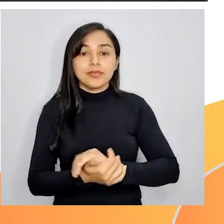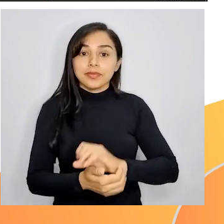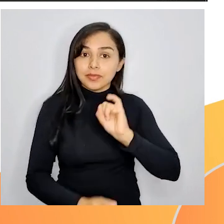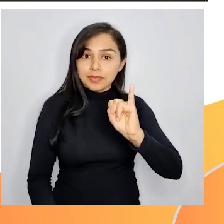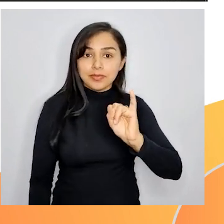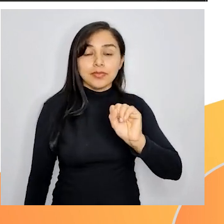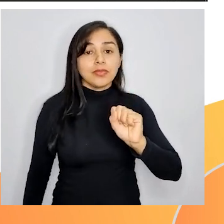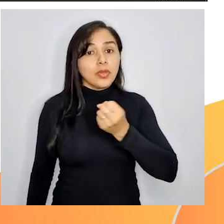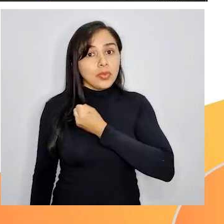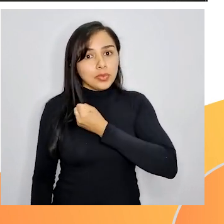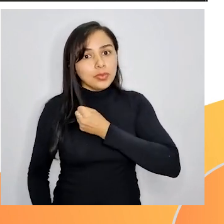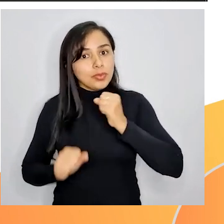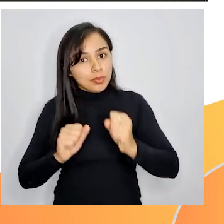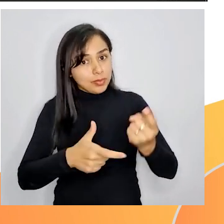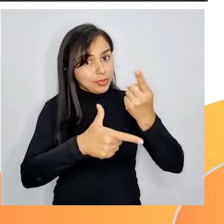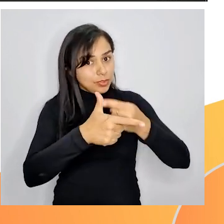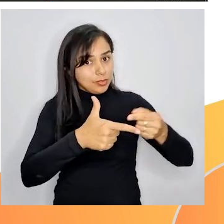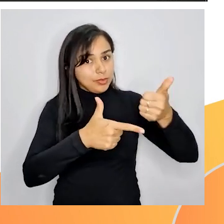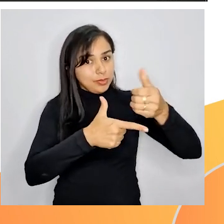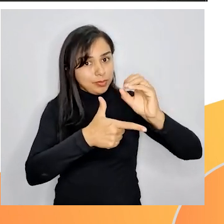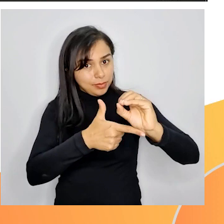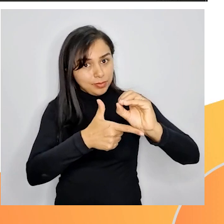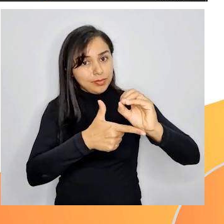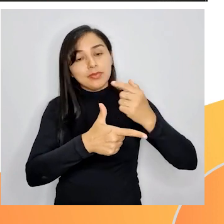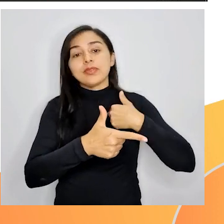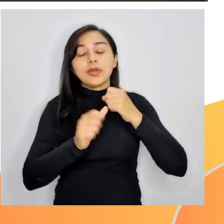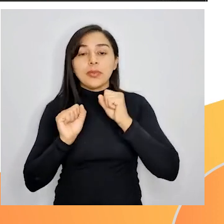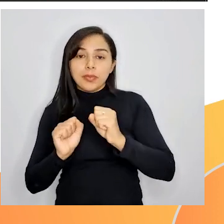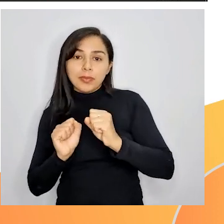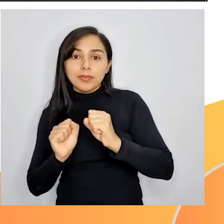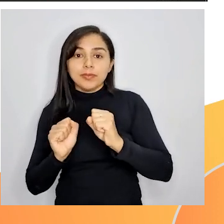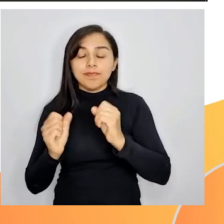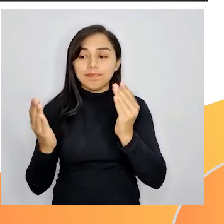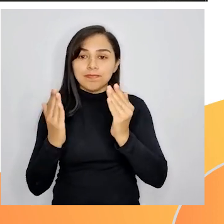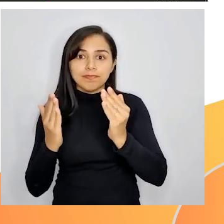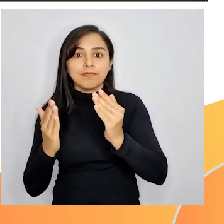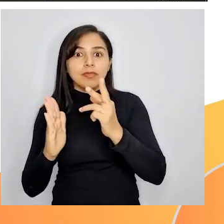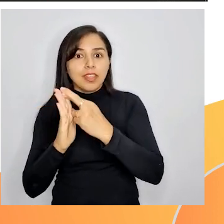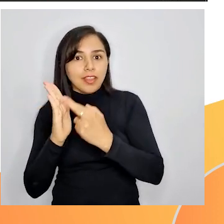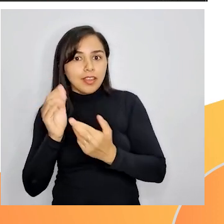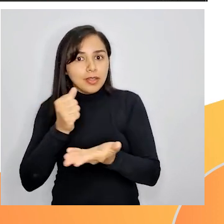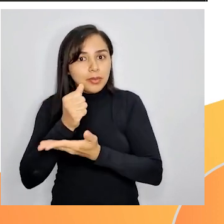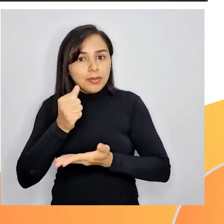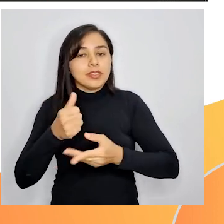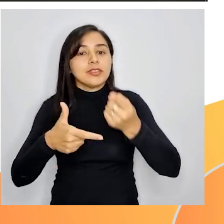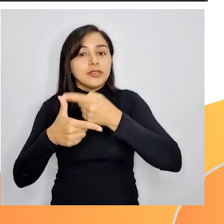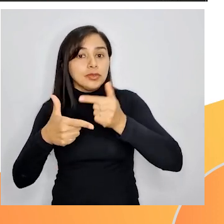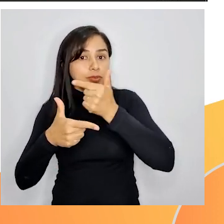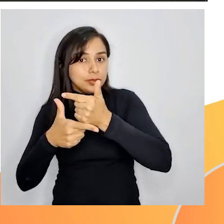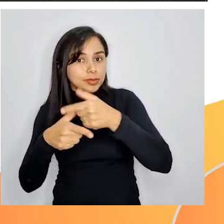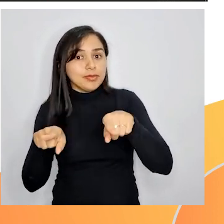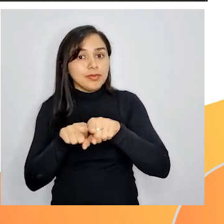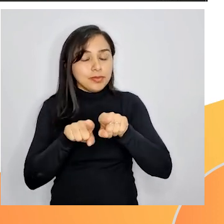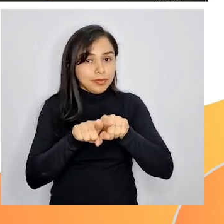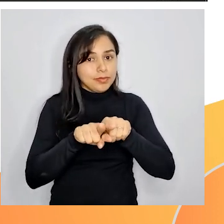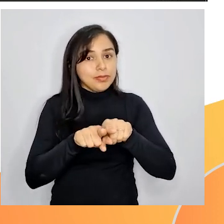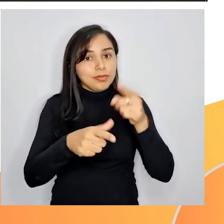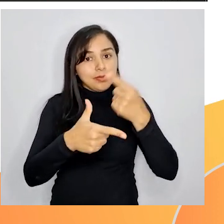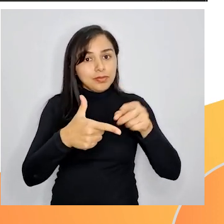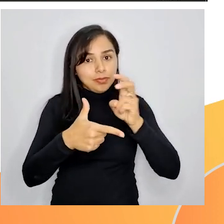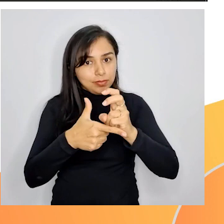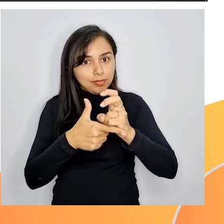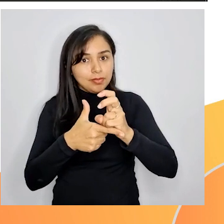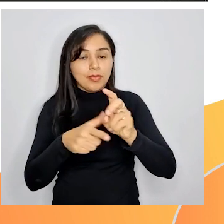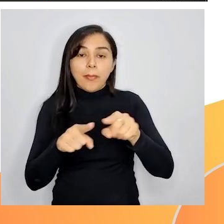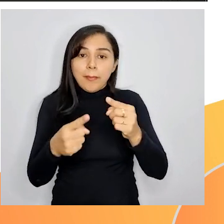número é divisível por 10, eu preciso unir o critério do número 2 e o do número 5. E neste caso, ele deve finalizar com o algarismo